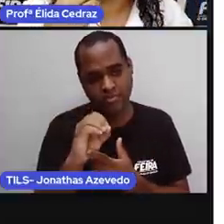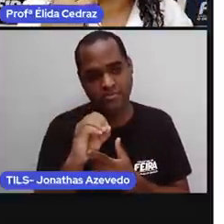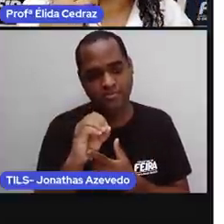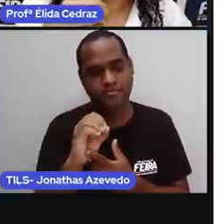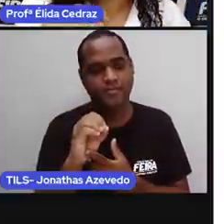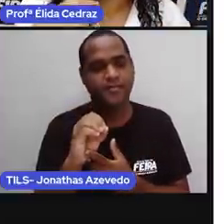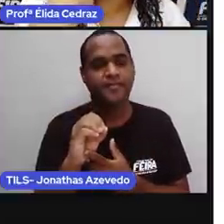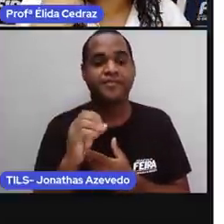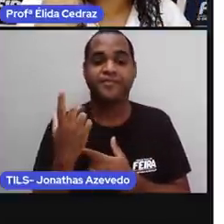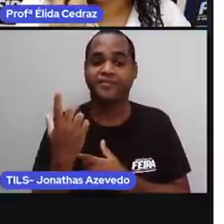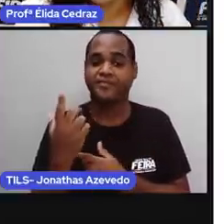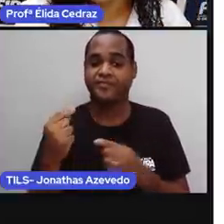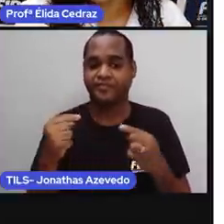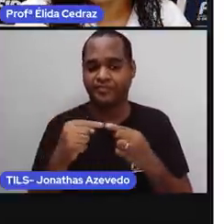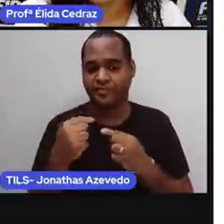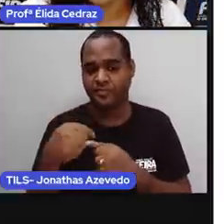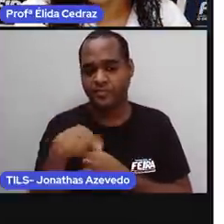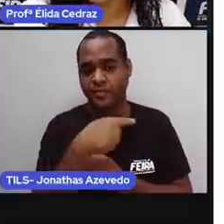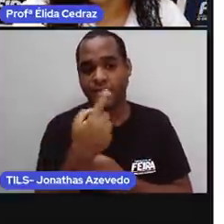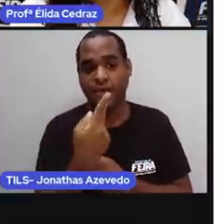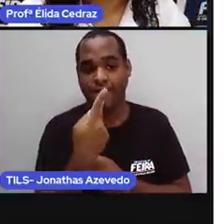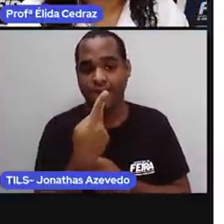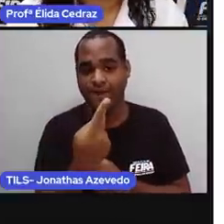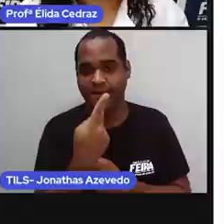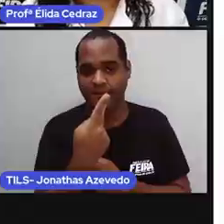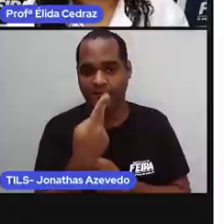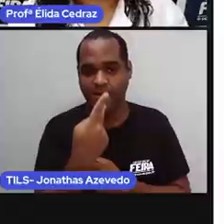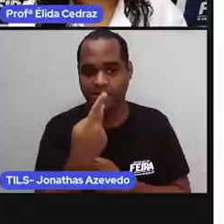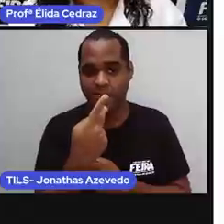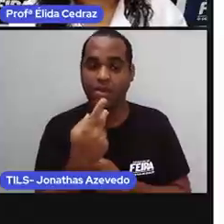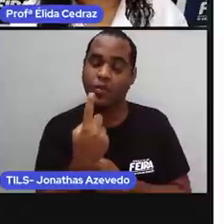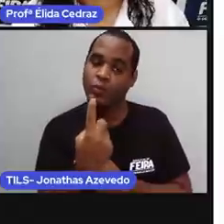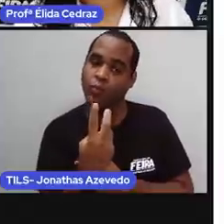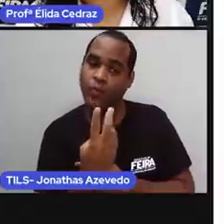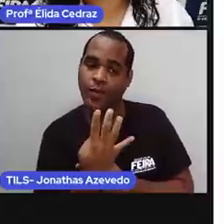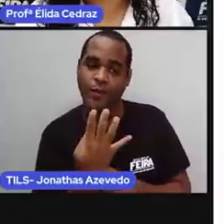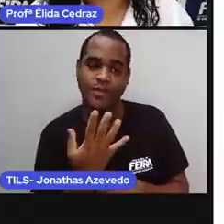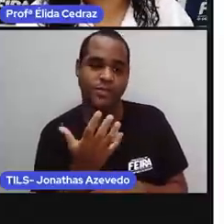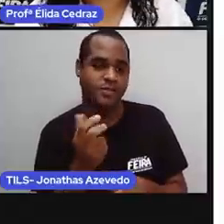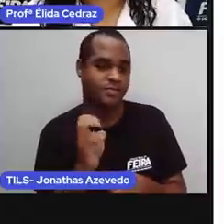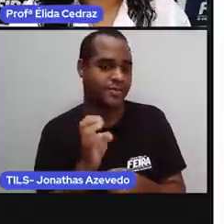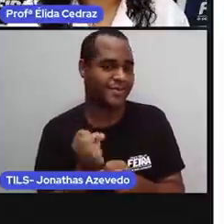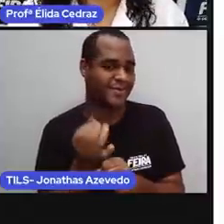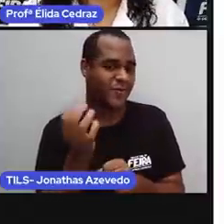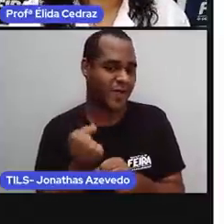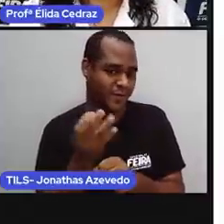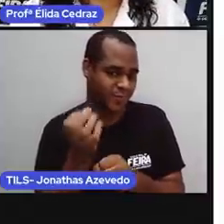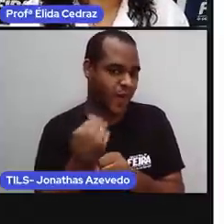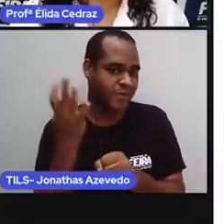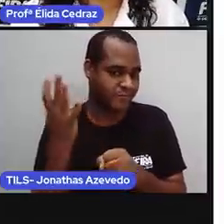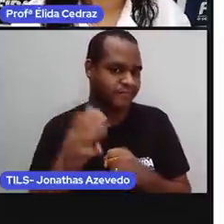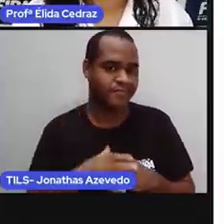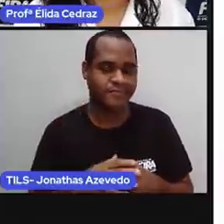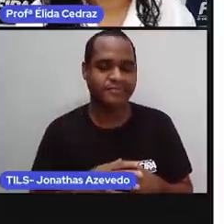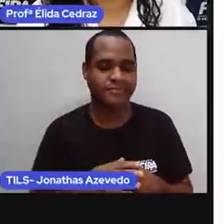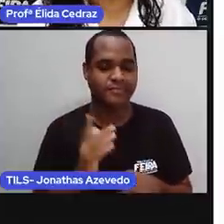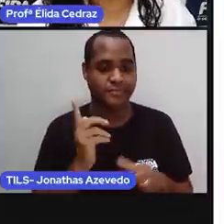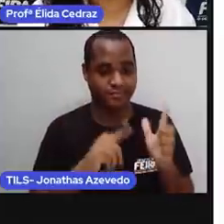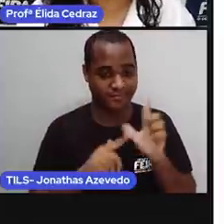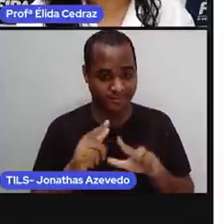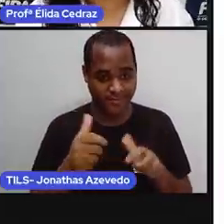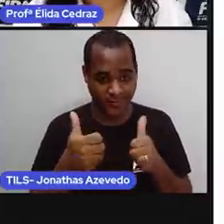A forma como a gente fala o número cardinal é a quantidade de elementos que a gente consegue